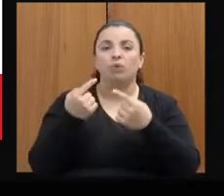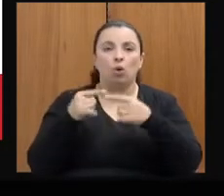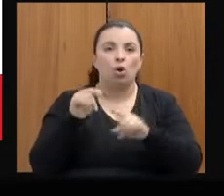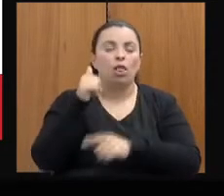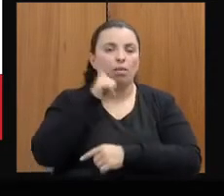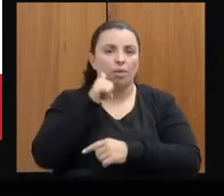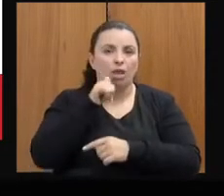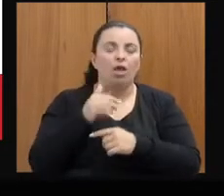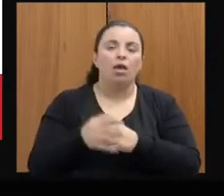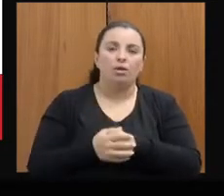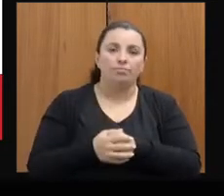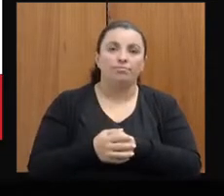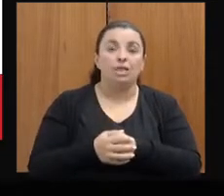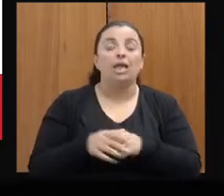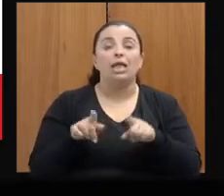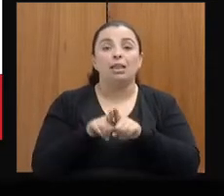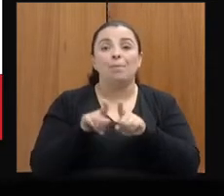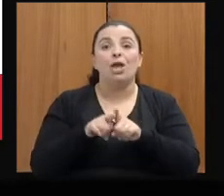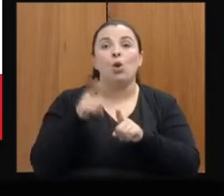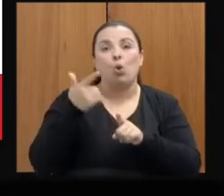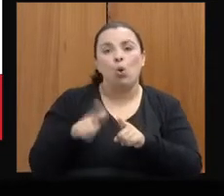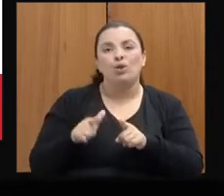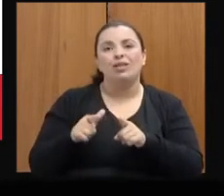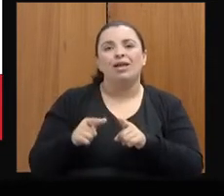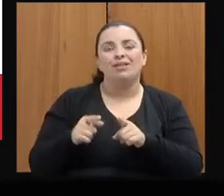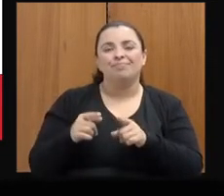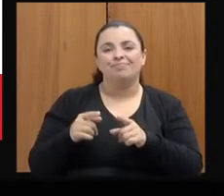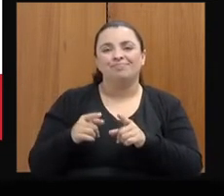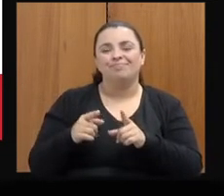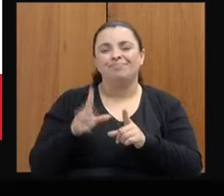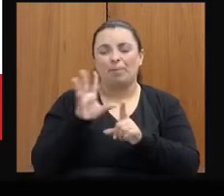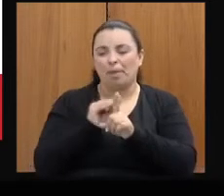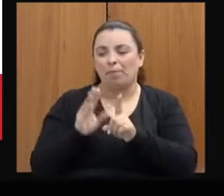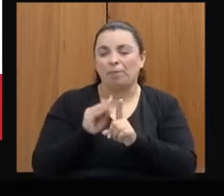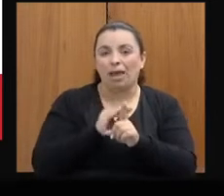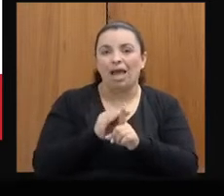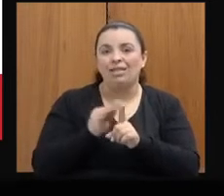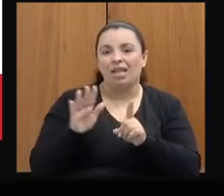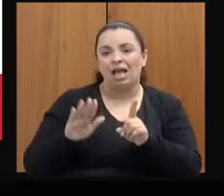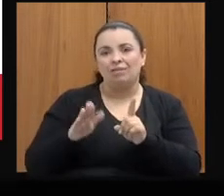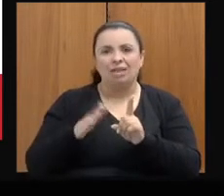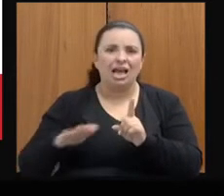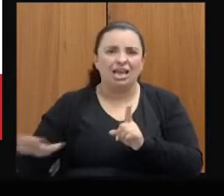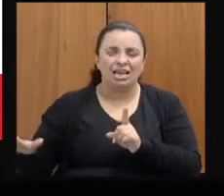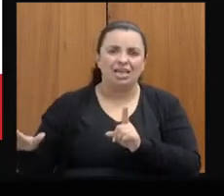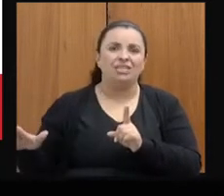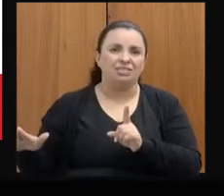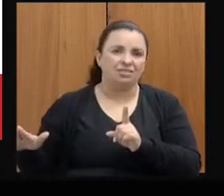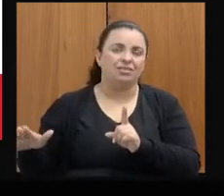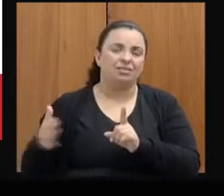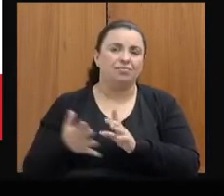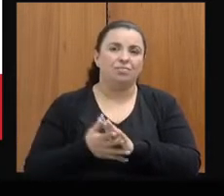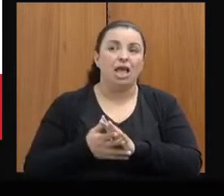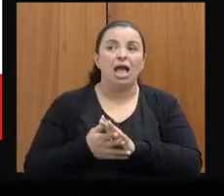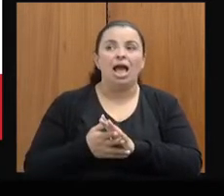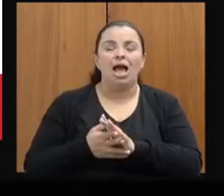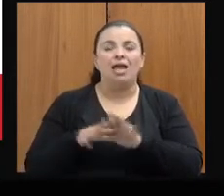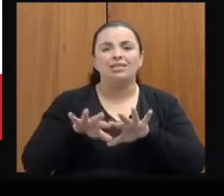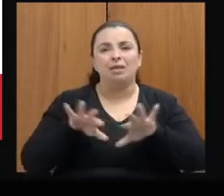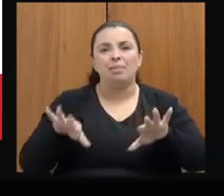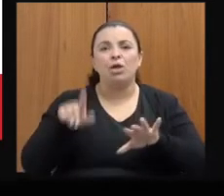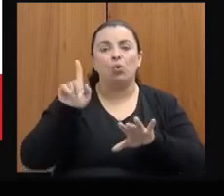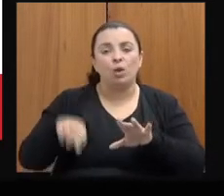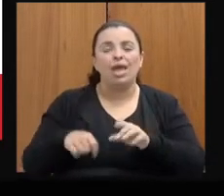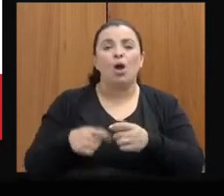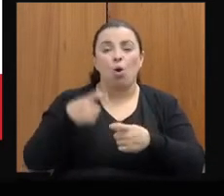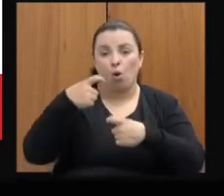vulnerável, que aí eu separo aqui o que é importunação sexual, o que é estupro mesmo, estupro consumado, os crimes